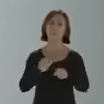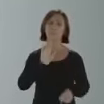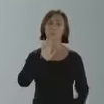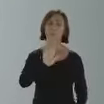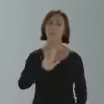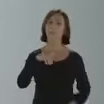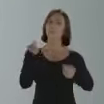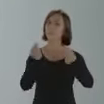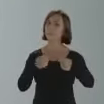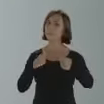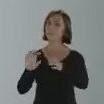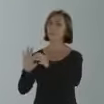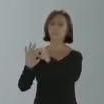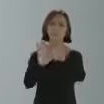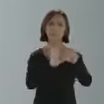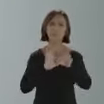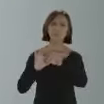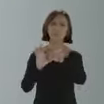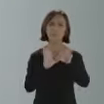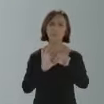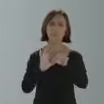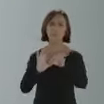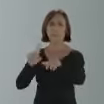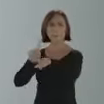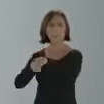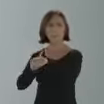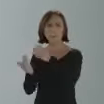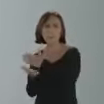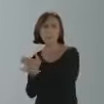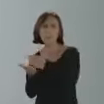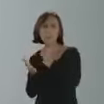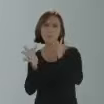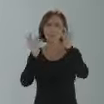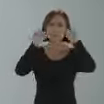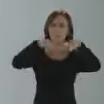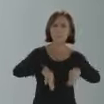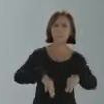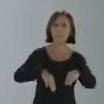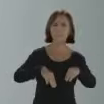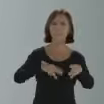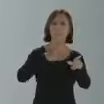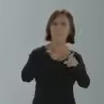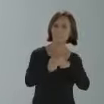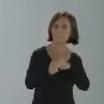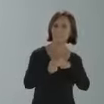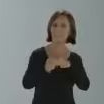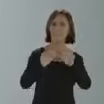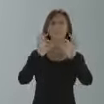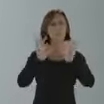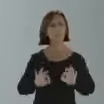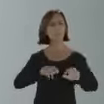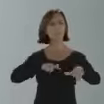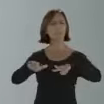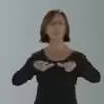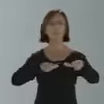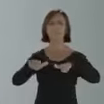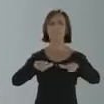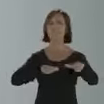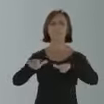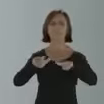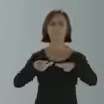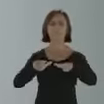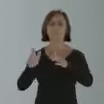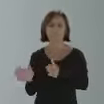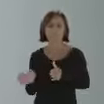de todos. Marcamos data para início e fim, porque planejamos e já trabalhamos pela